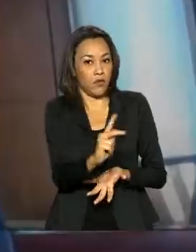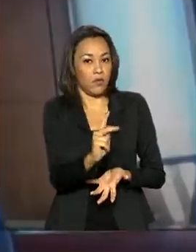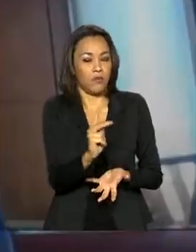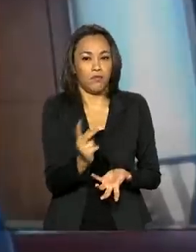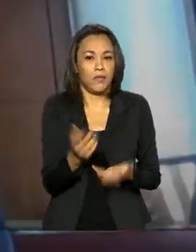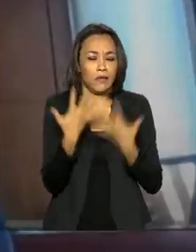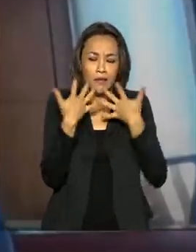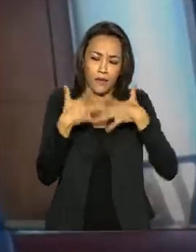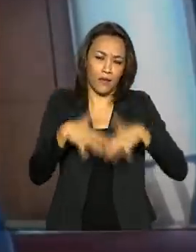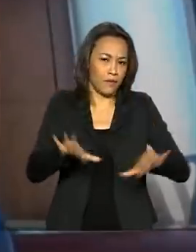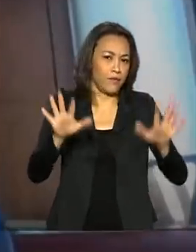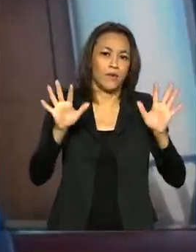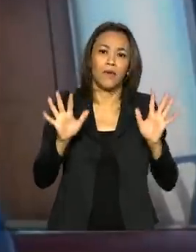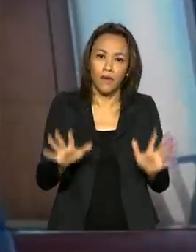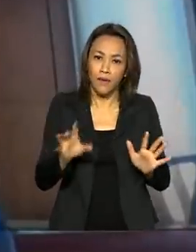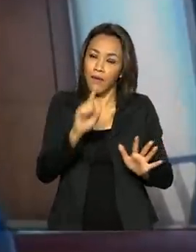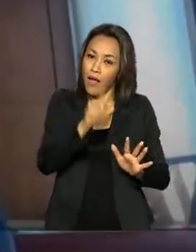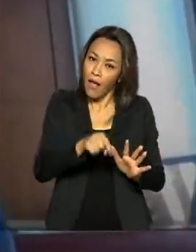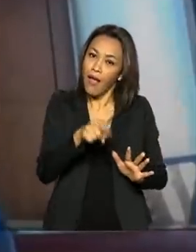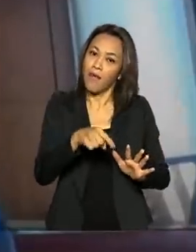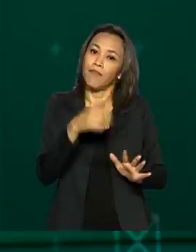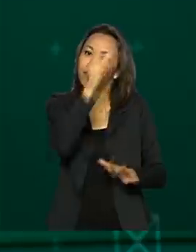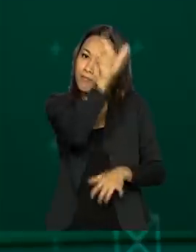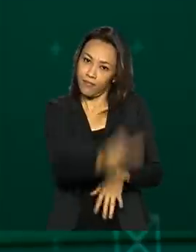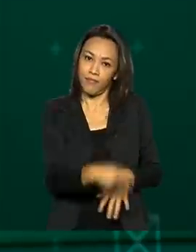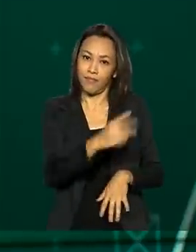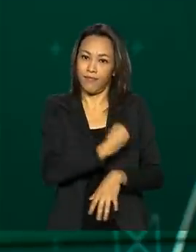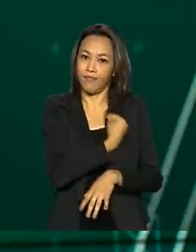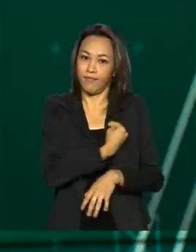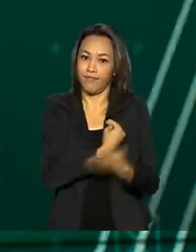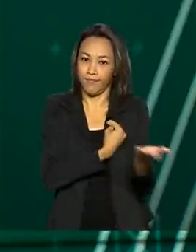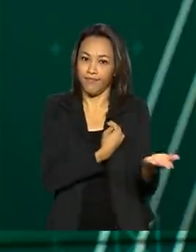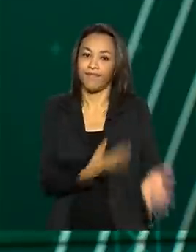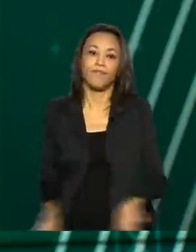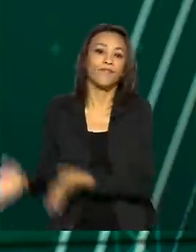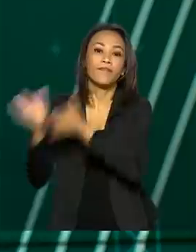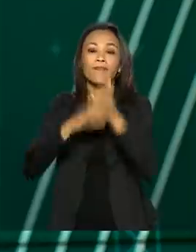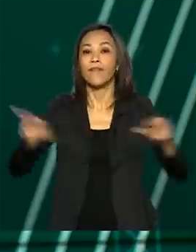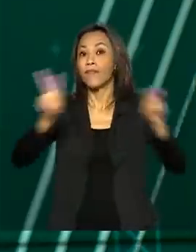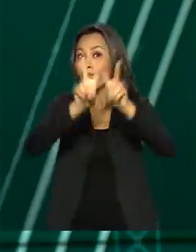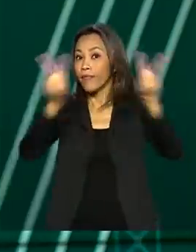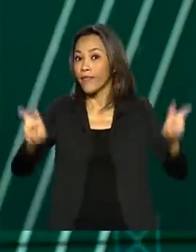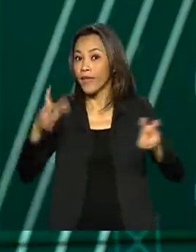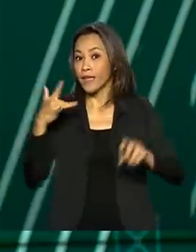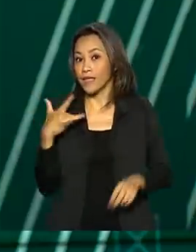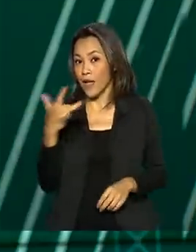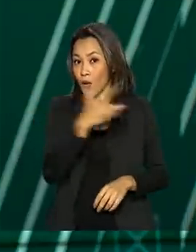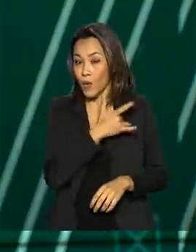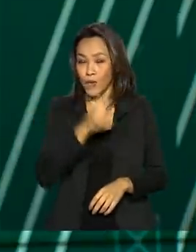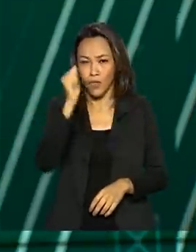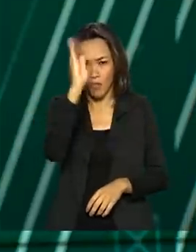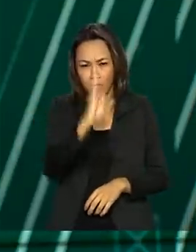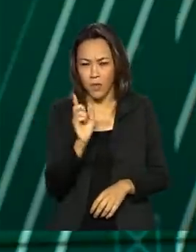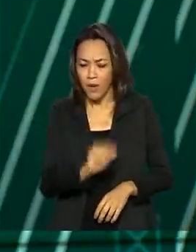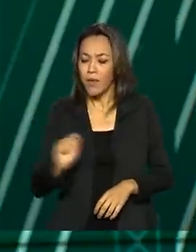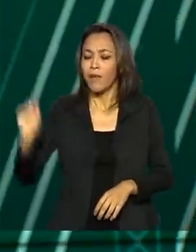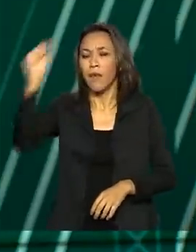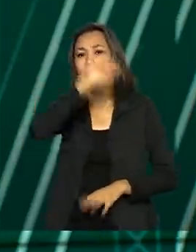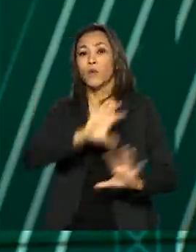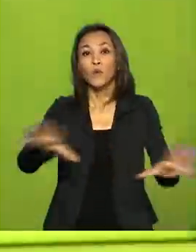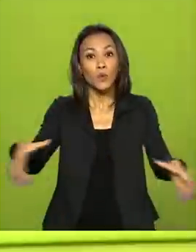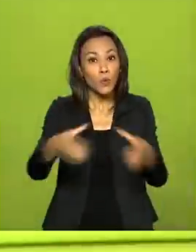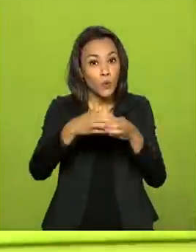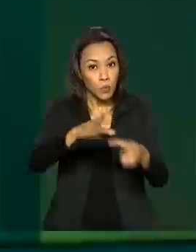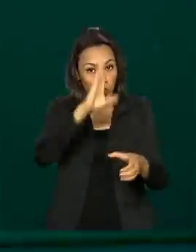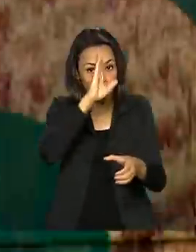naturalmente em benefício dele próprio. Saúde agora. Em todo o país, os grupos prioritários já